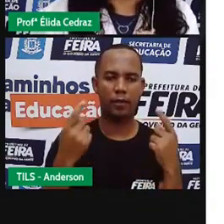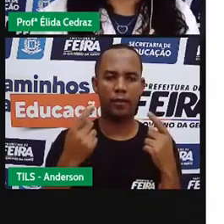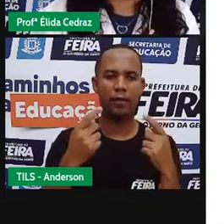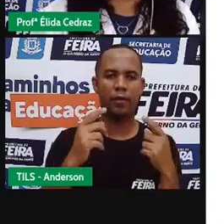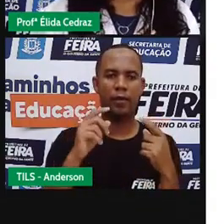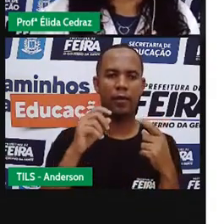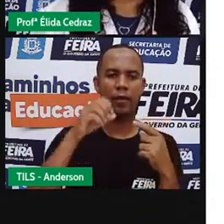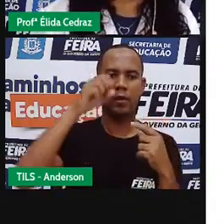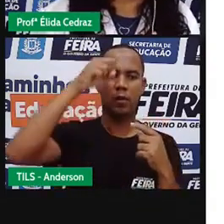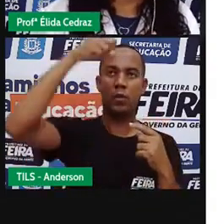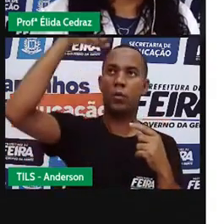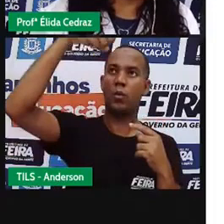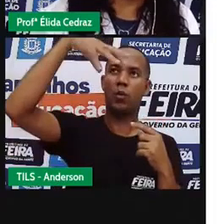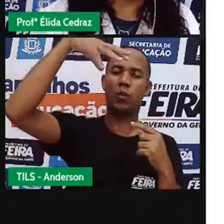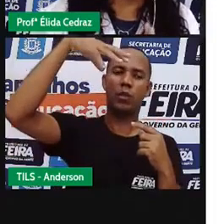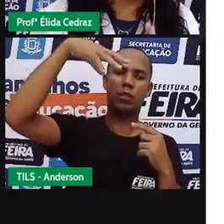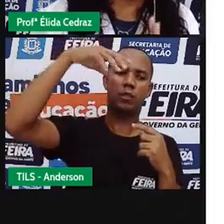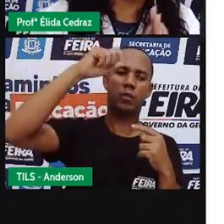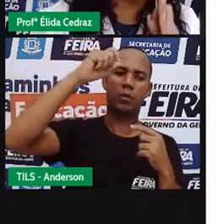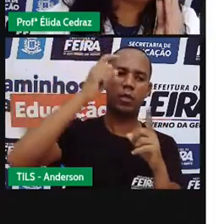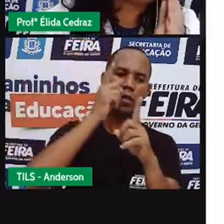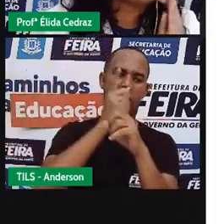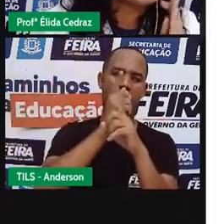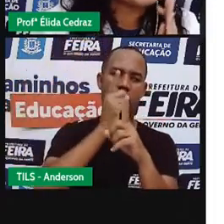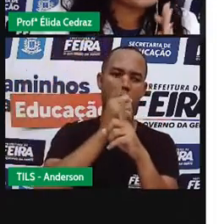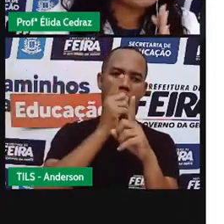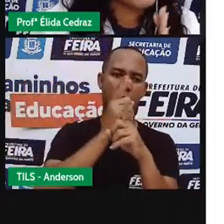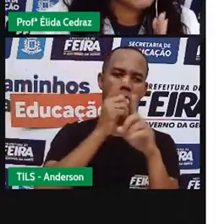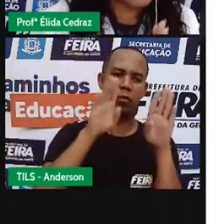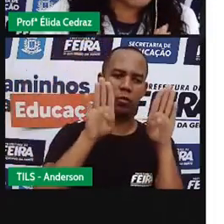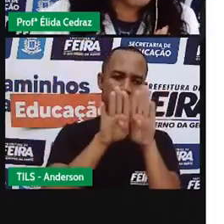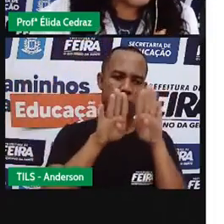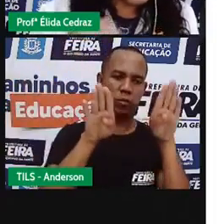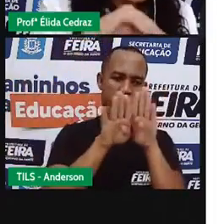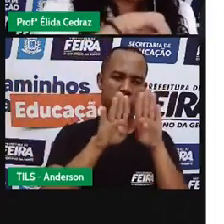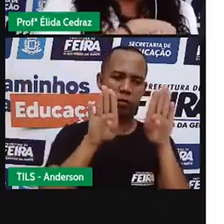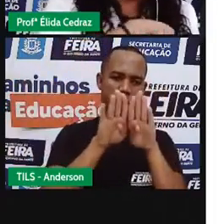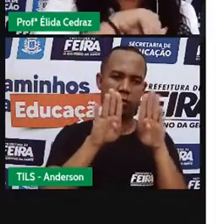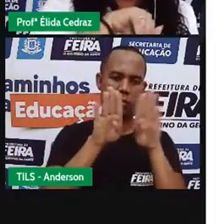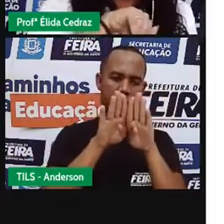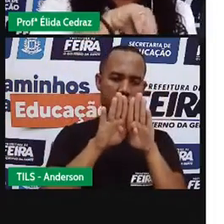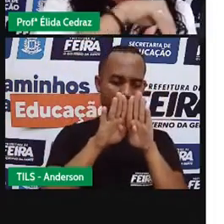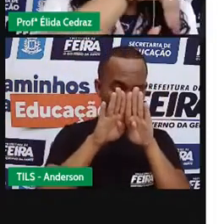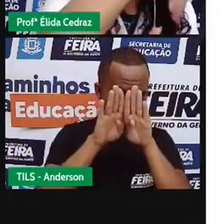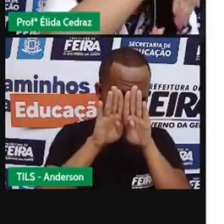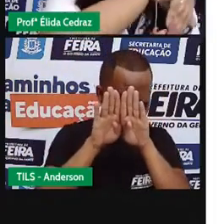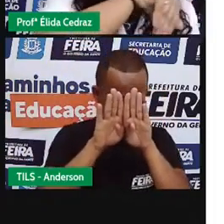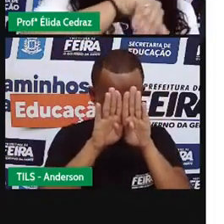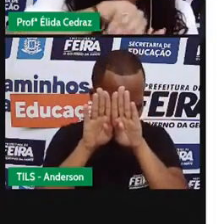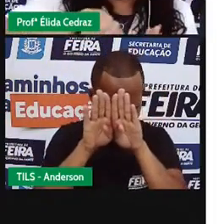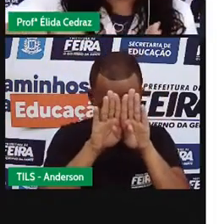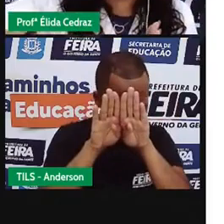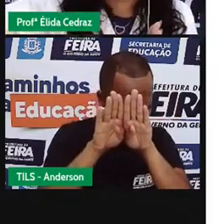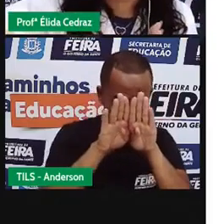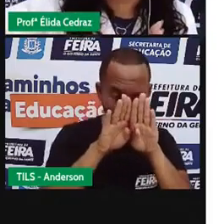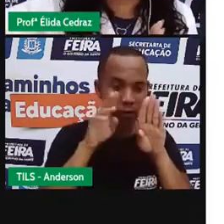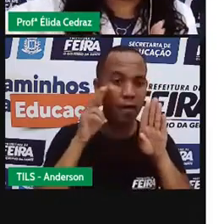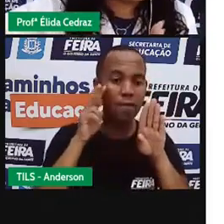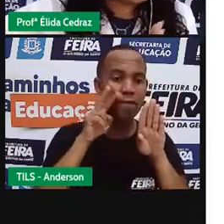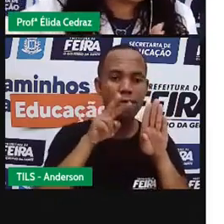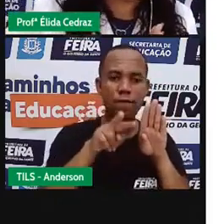Porque a luz do sol encontrou um impedimento e não pôde passar